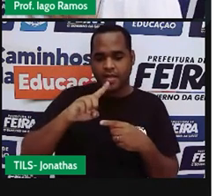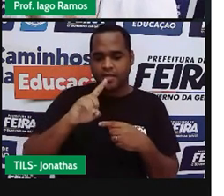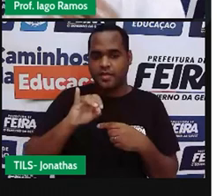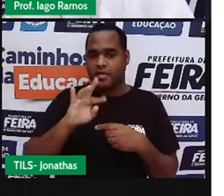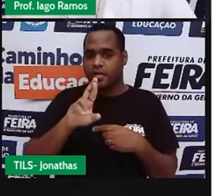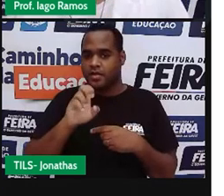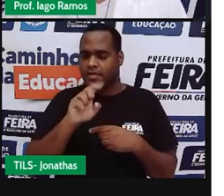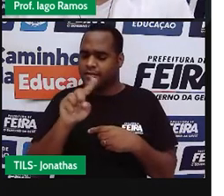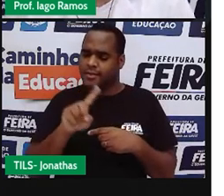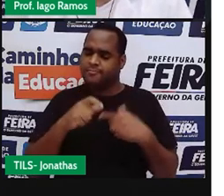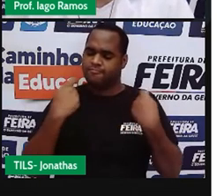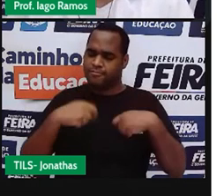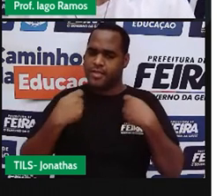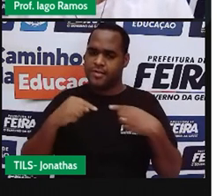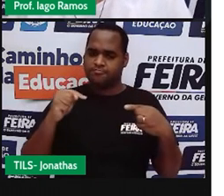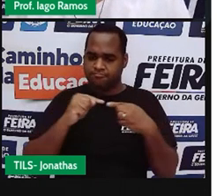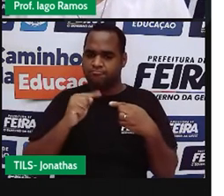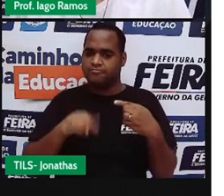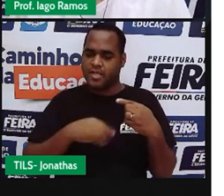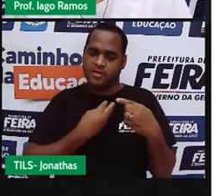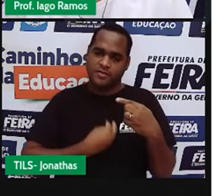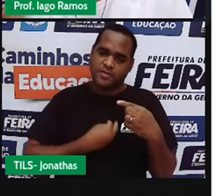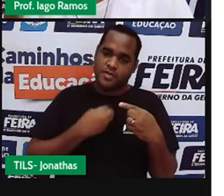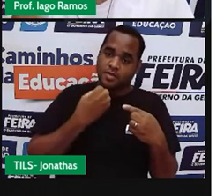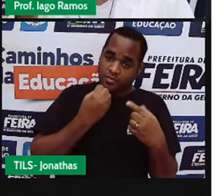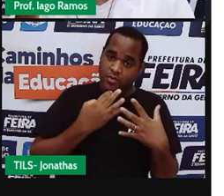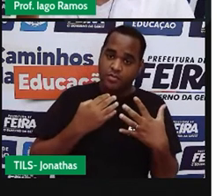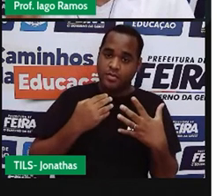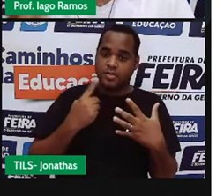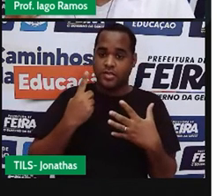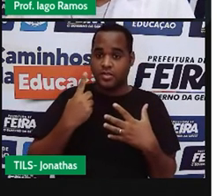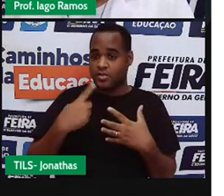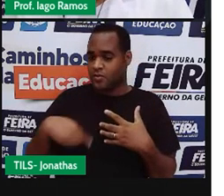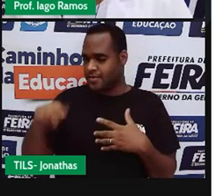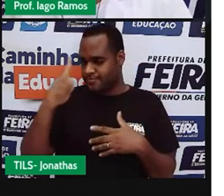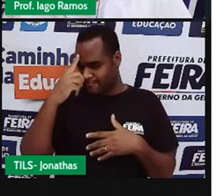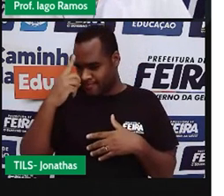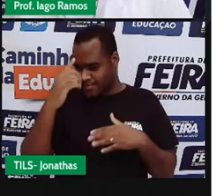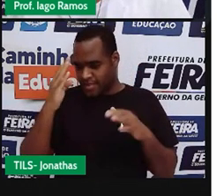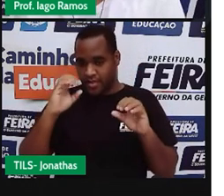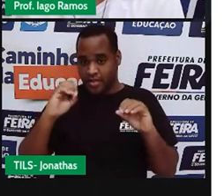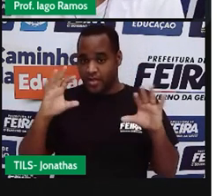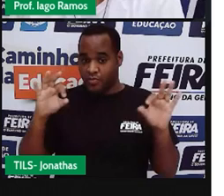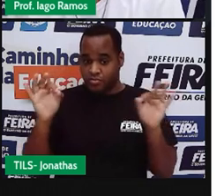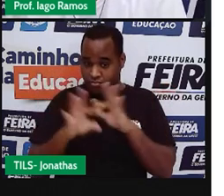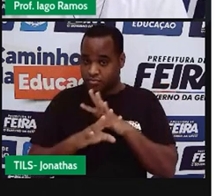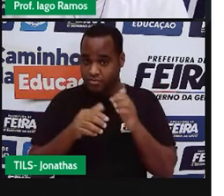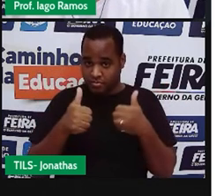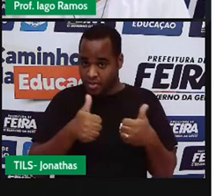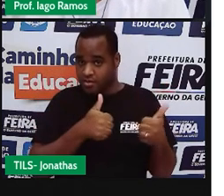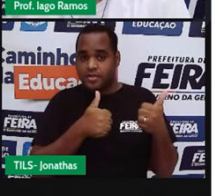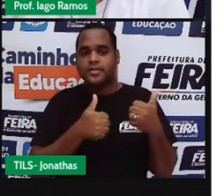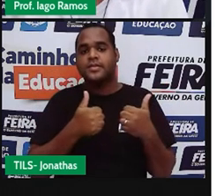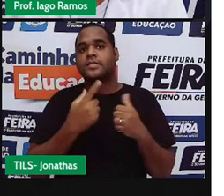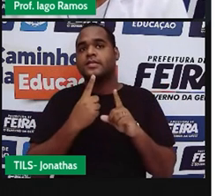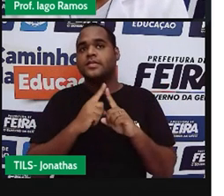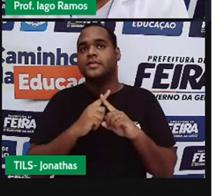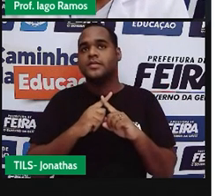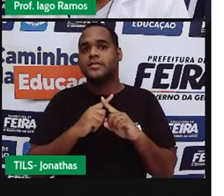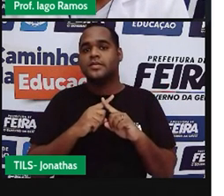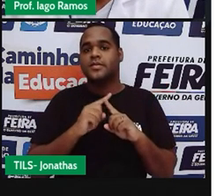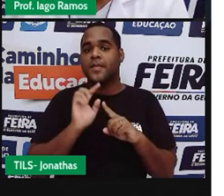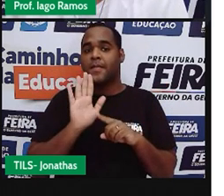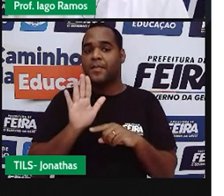aplicar o conceito de mediatriz que a gente acabou de ver. Tá bom? Mas,